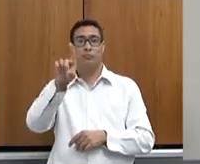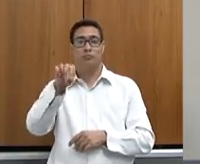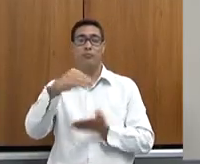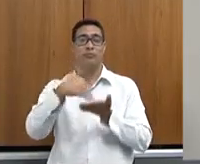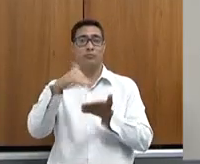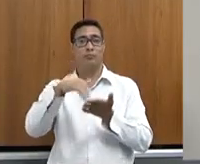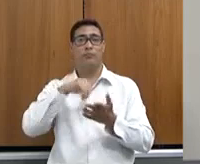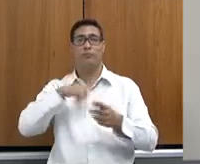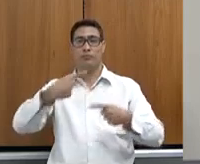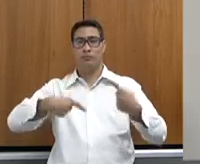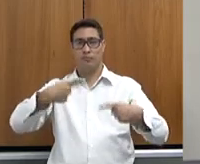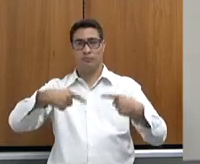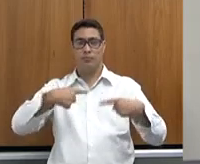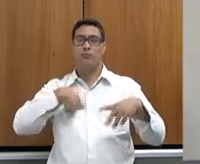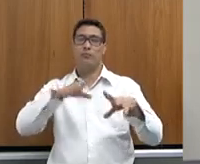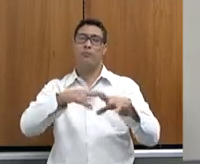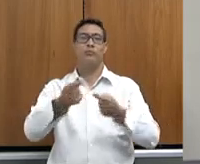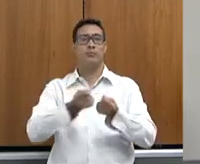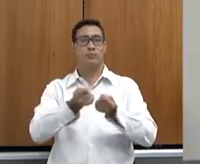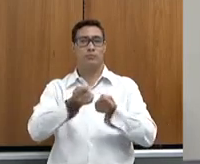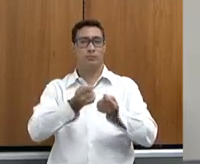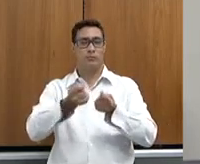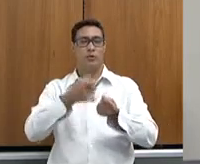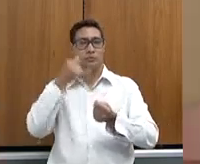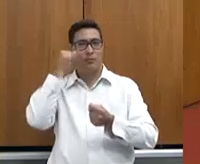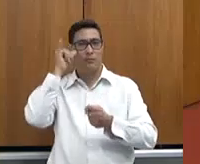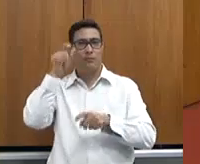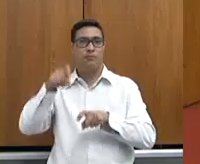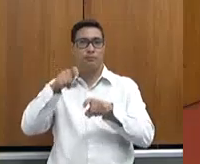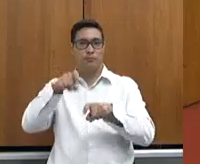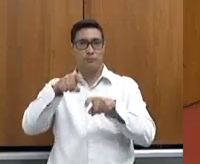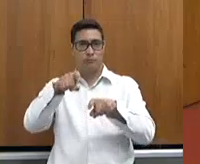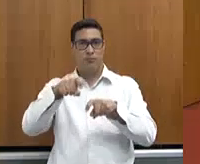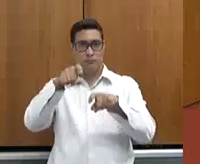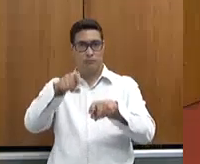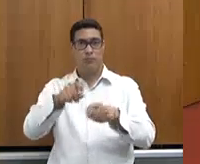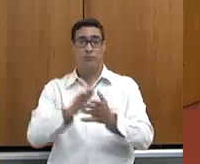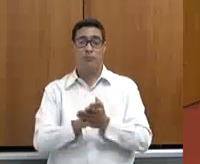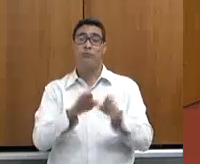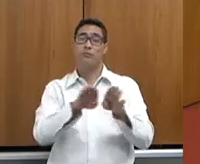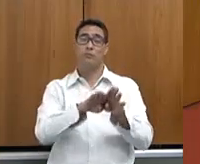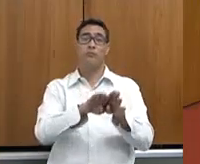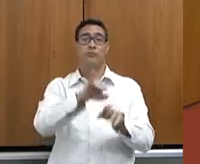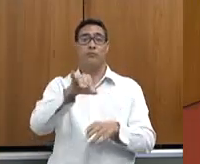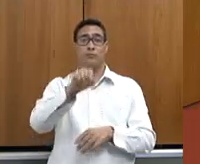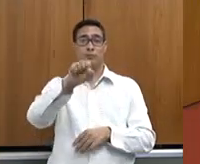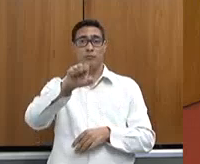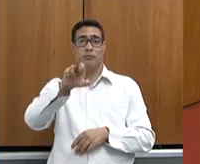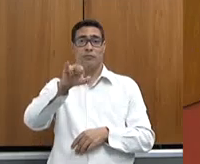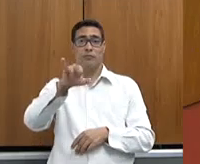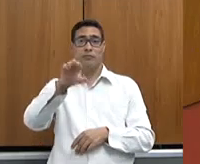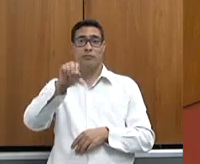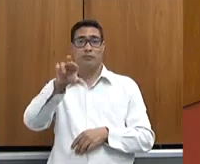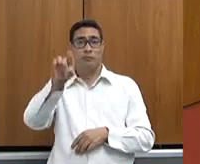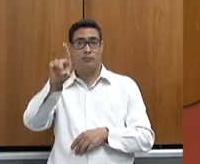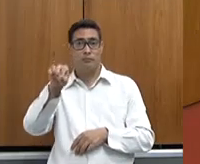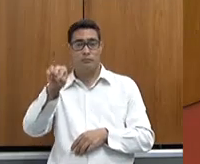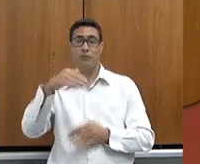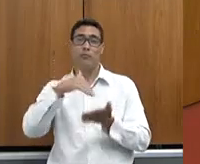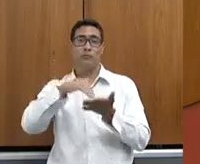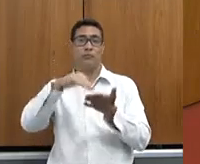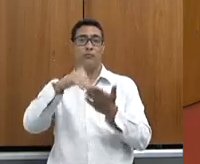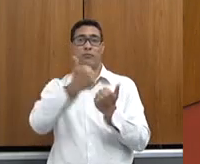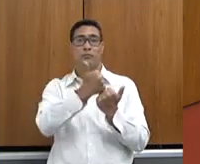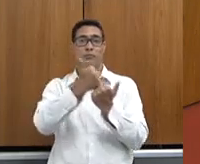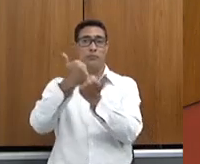e Economia Agropecuária, muito obrigado pela presença. Zé Ricardo Ramos Roseno, nosso subsecretário